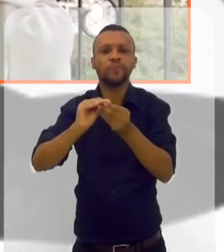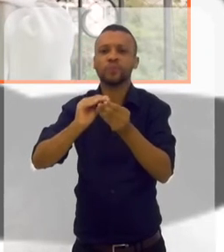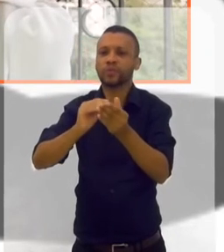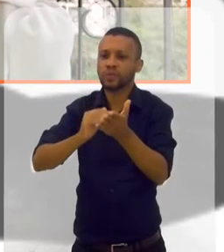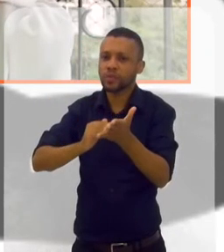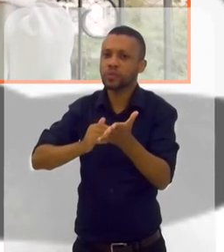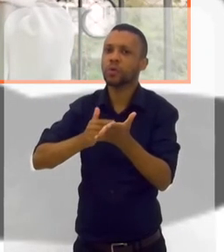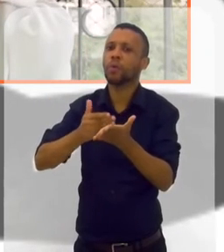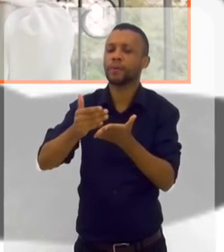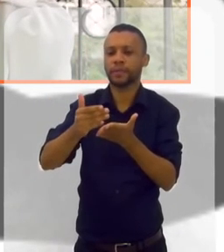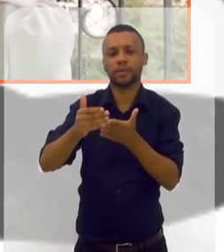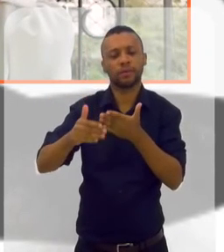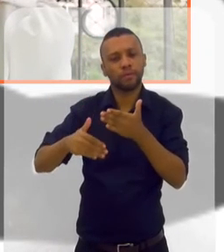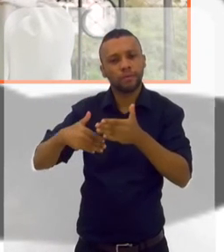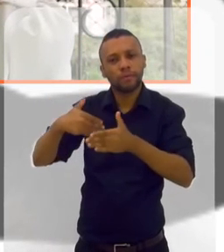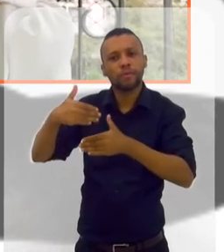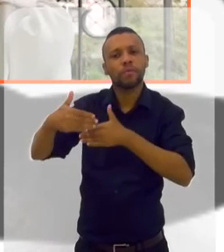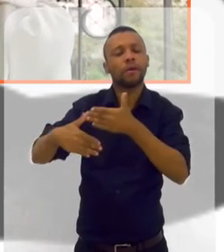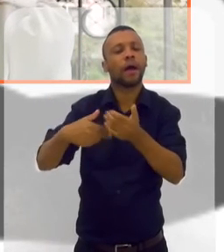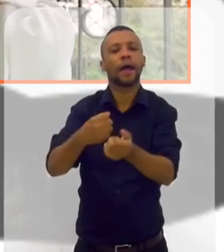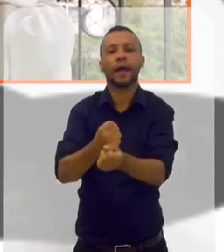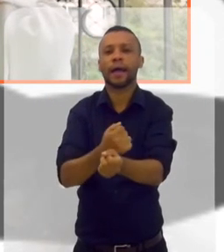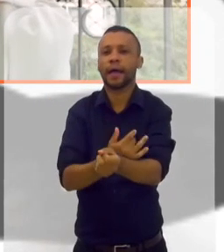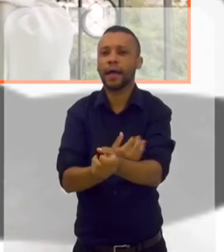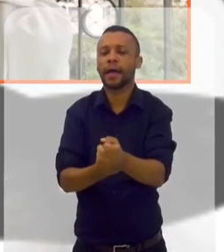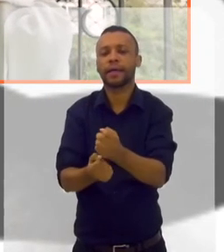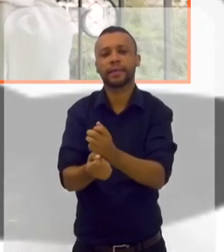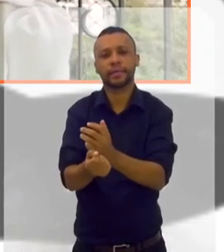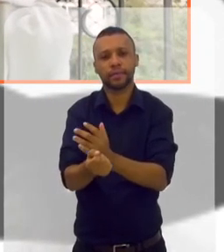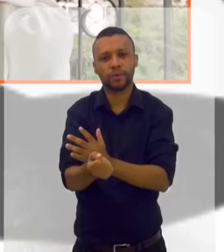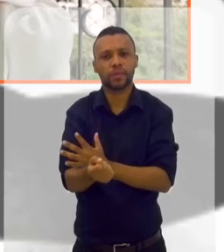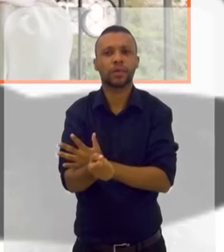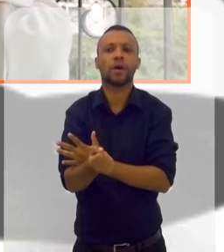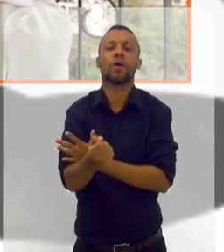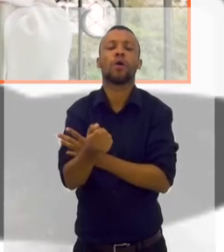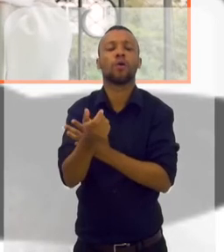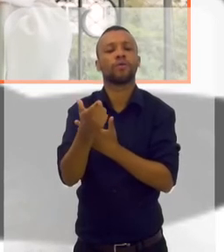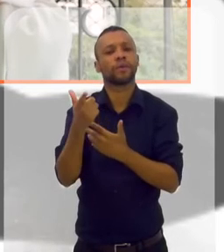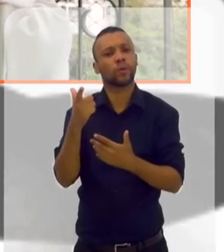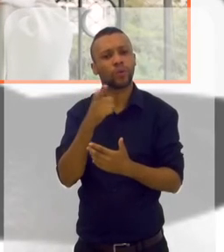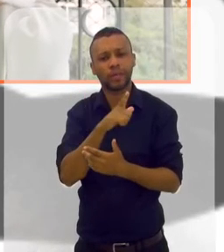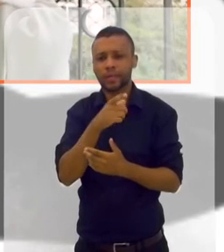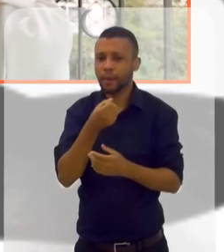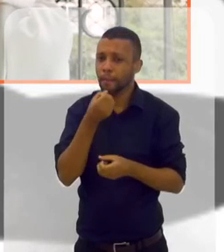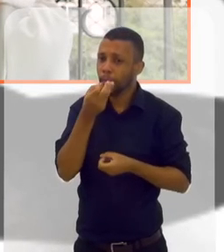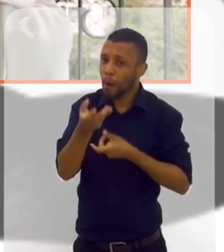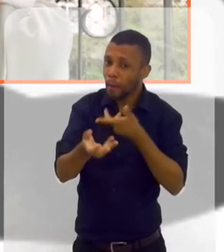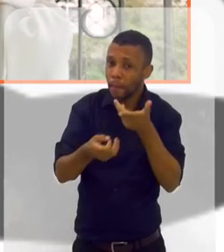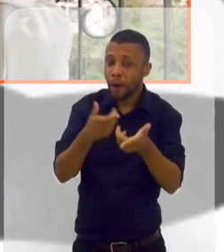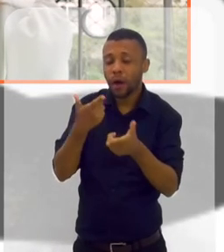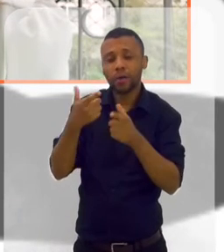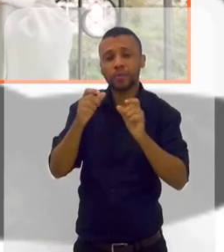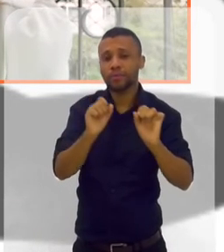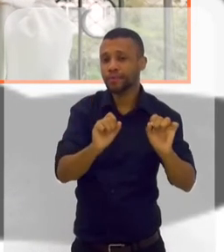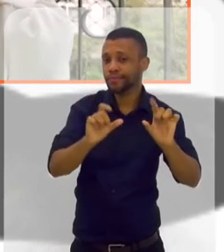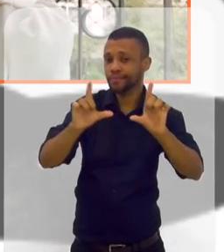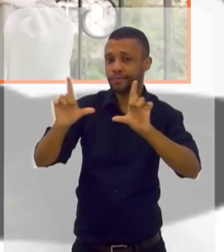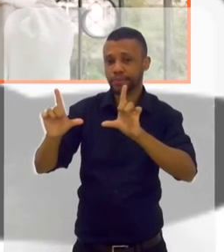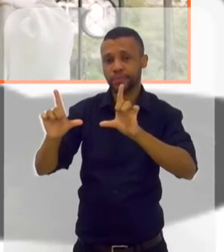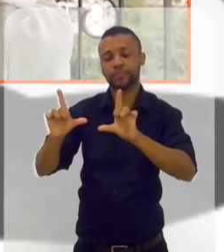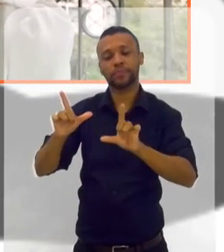entendendo e introjetando todas essas emoções que você é capaz de transmitir, ainda que por uma tela de televisão,